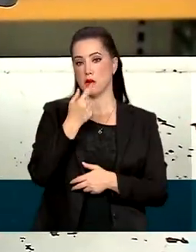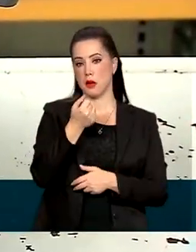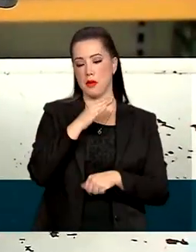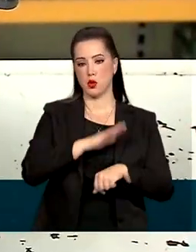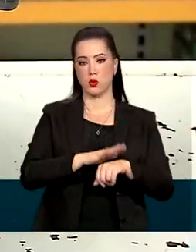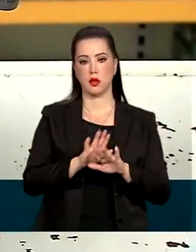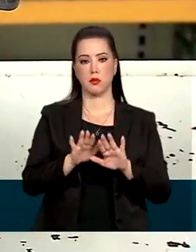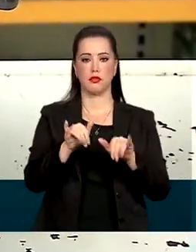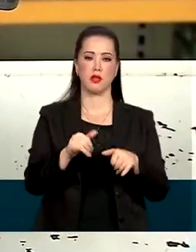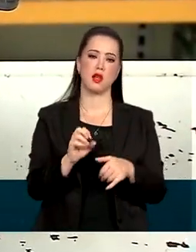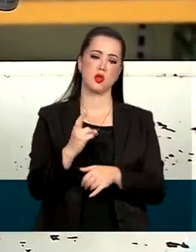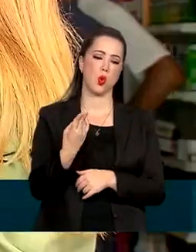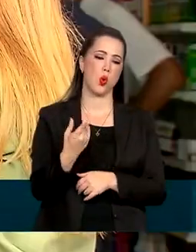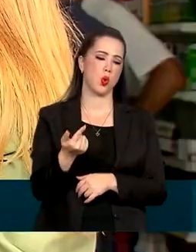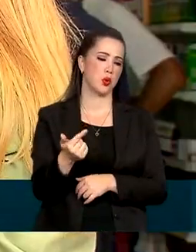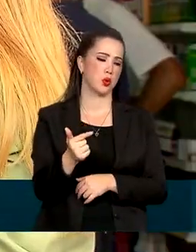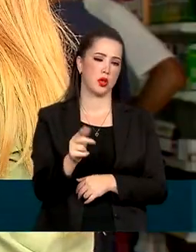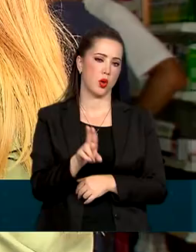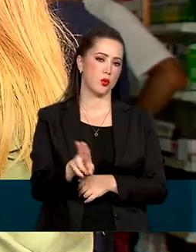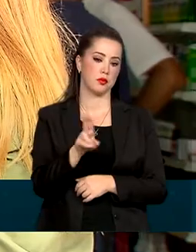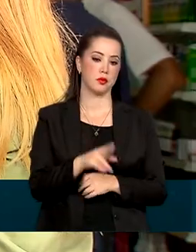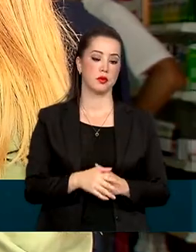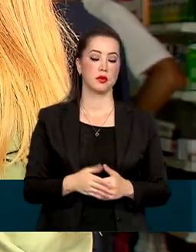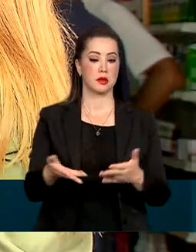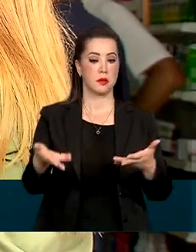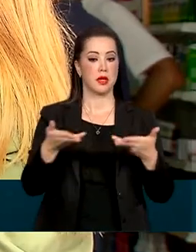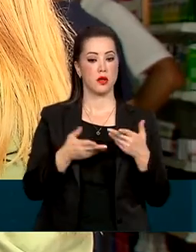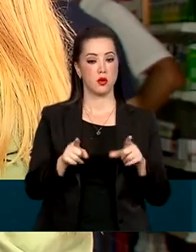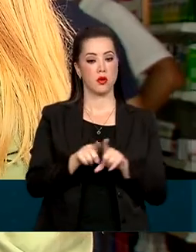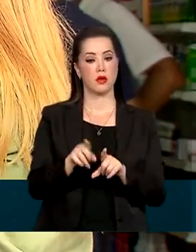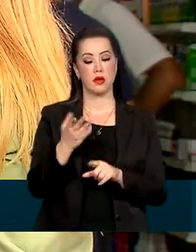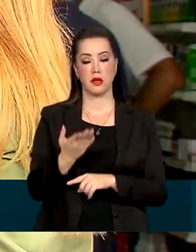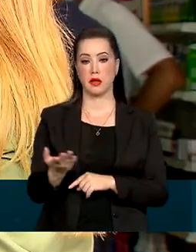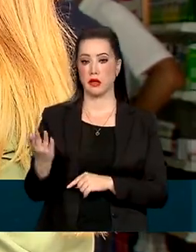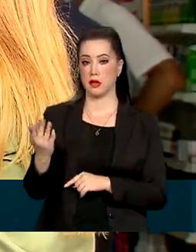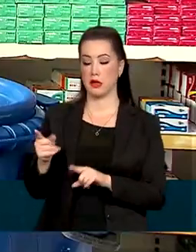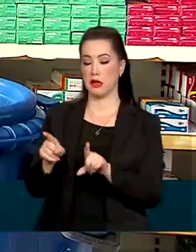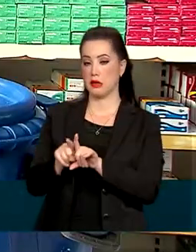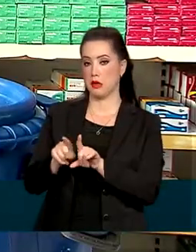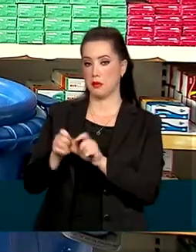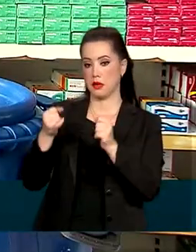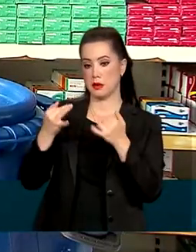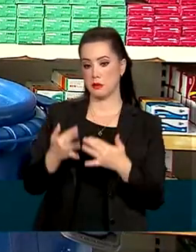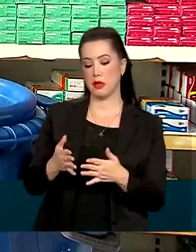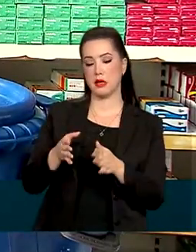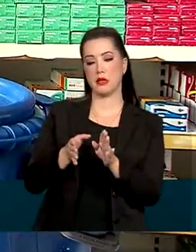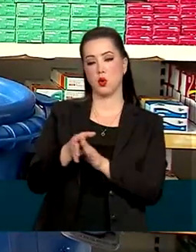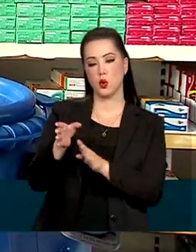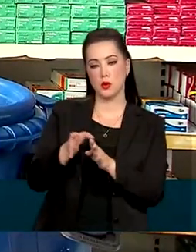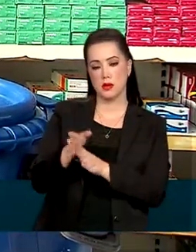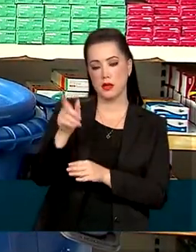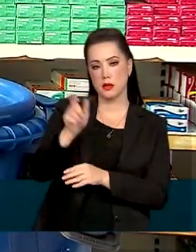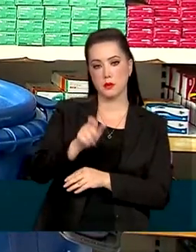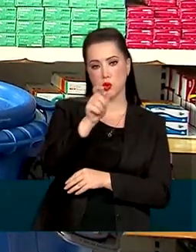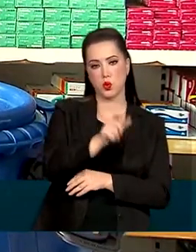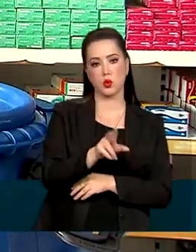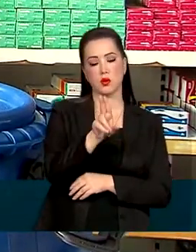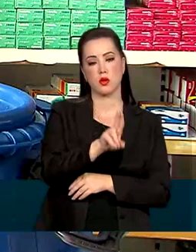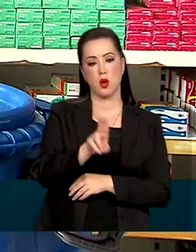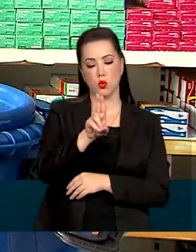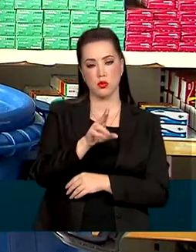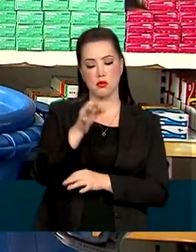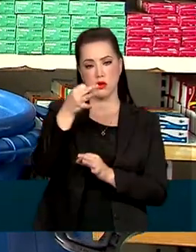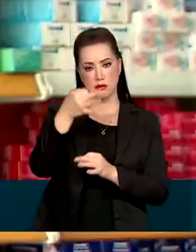vencidos ou em desuso. Além de recolher, esse farmacêutico ainda incentiva os clientes a fazer o